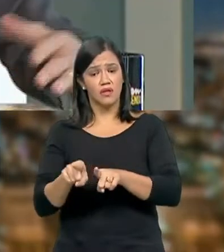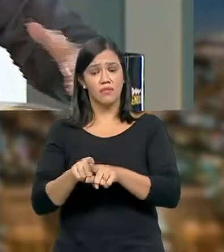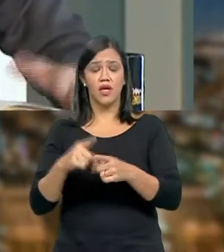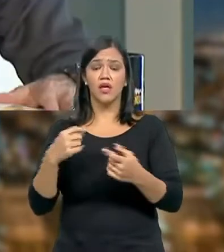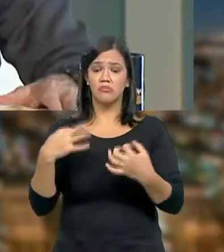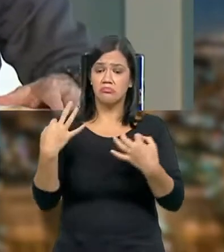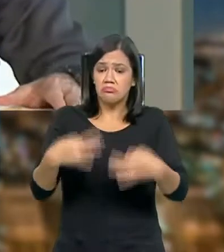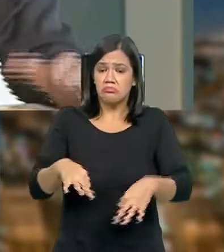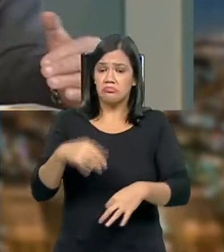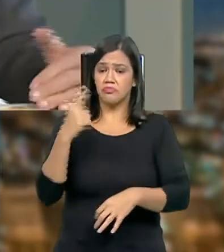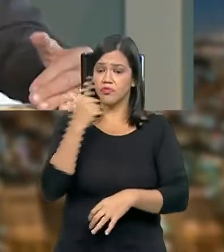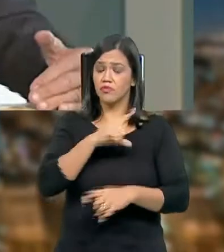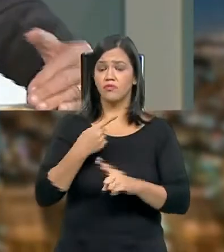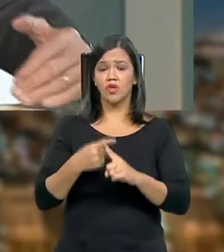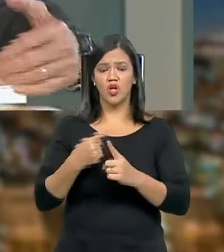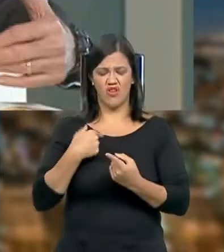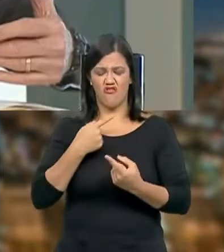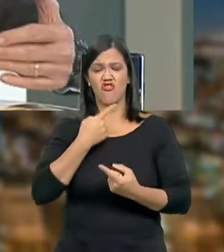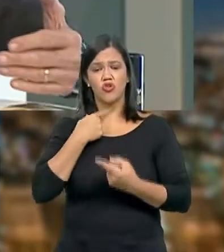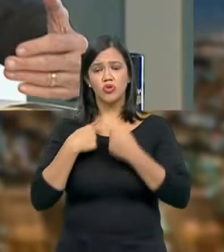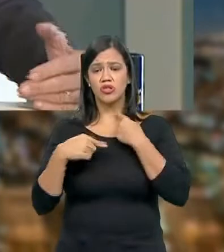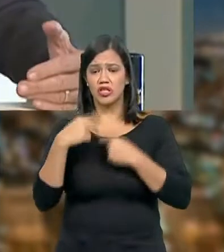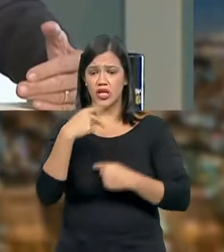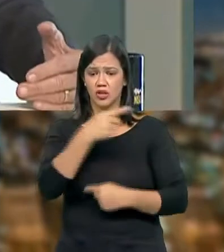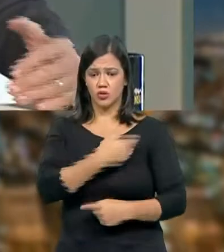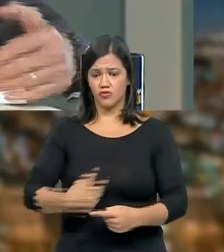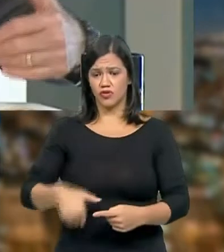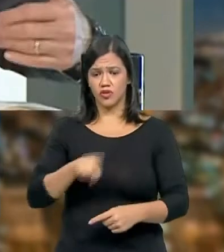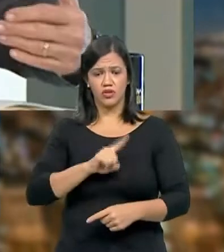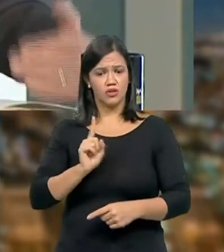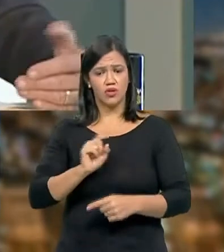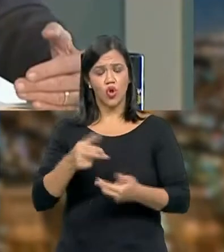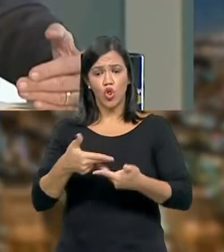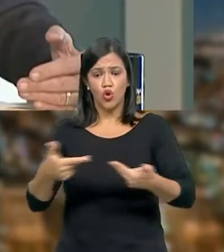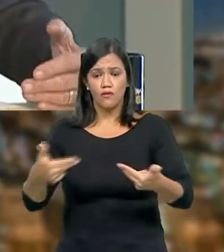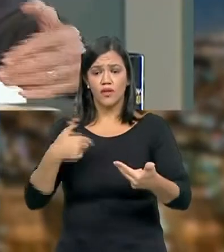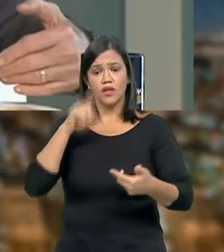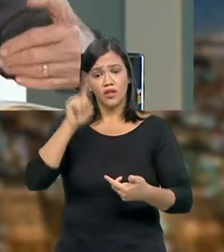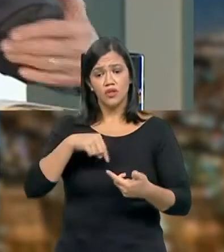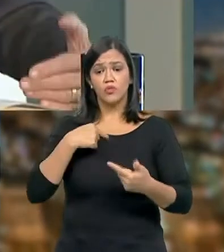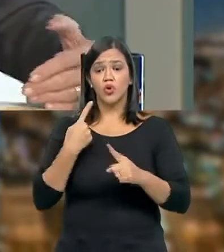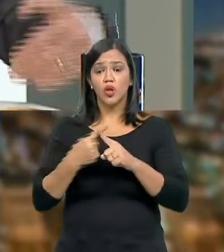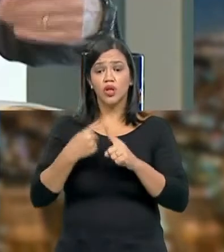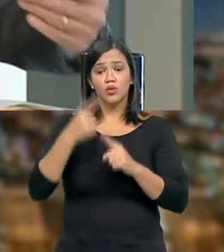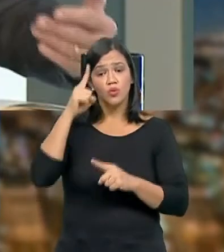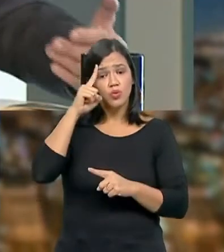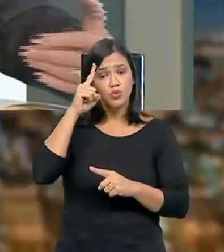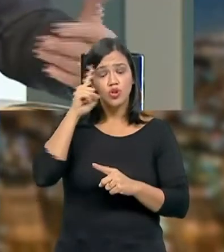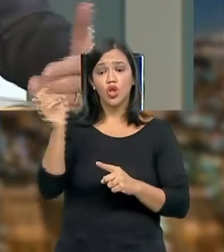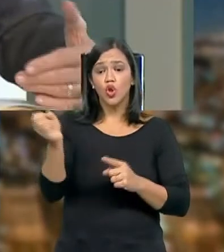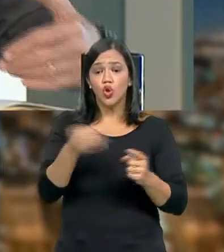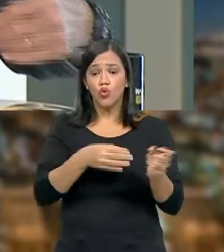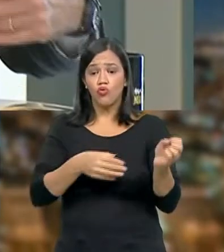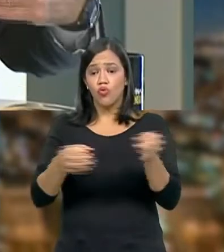era tudo novidade. A cada dia se apresentava um novo problema, uma nova situação que exigia